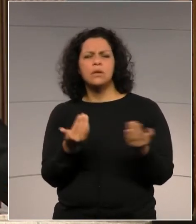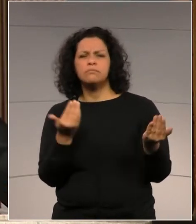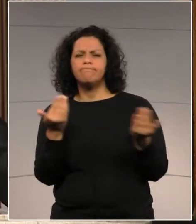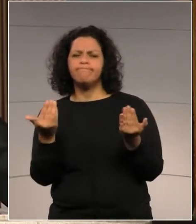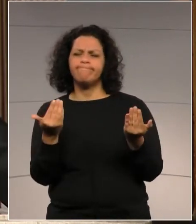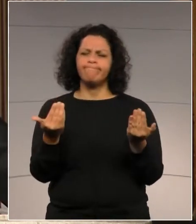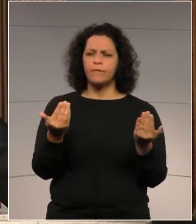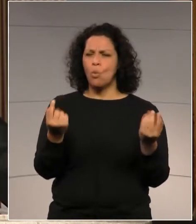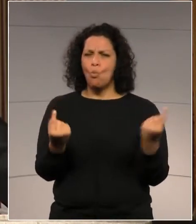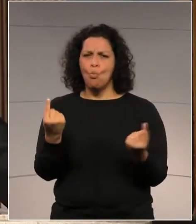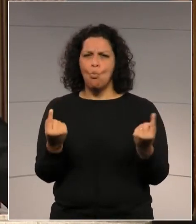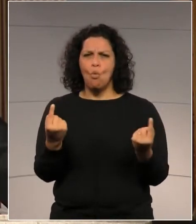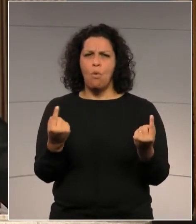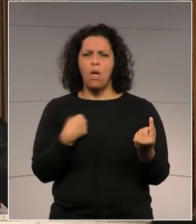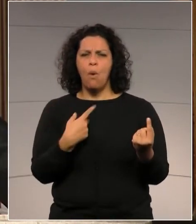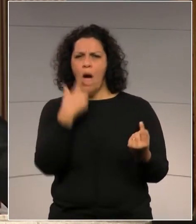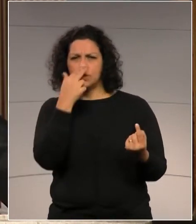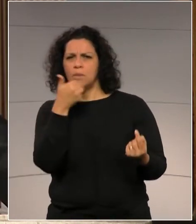convicções.